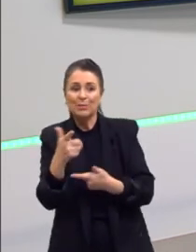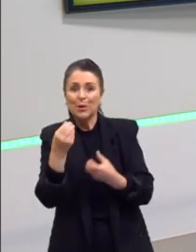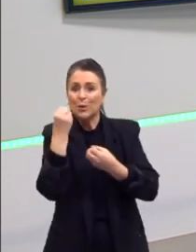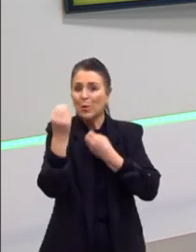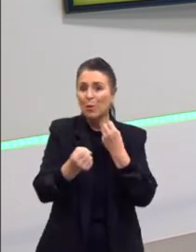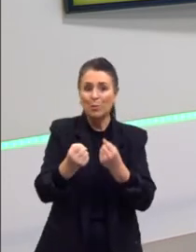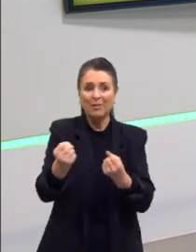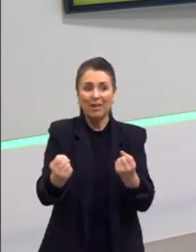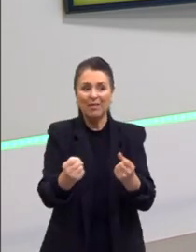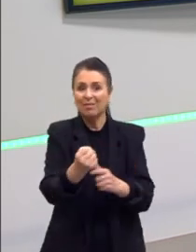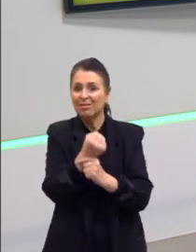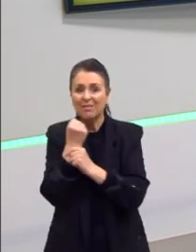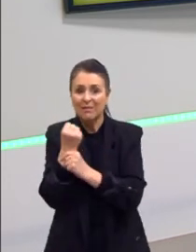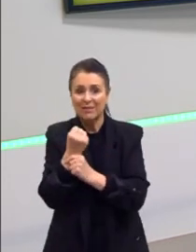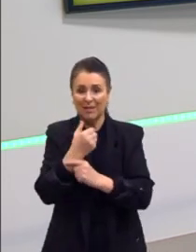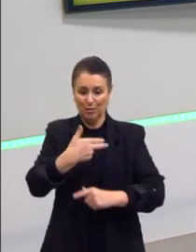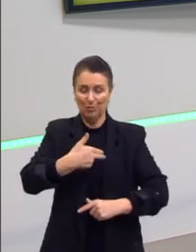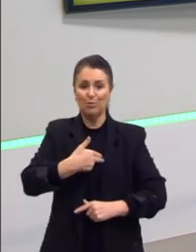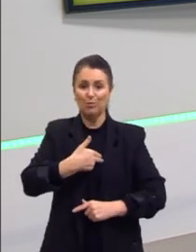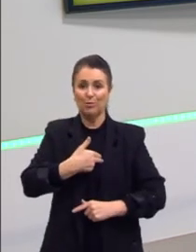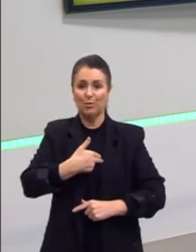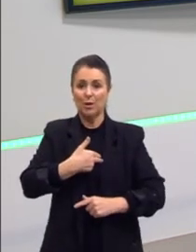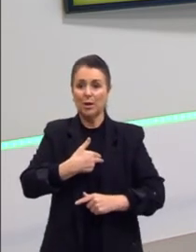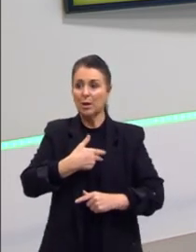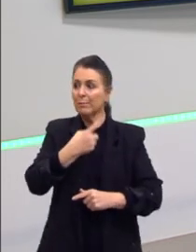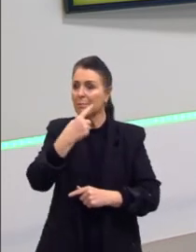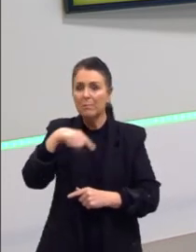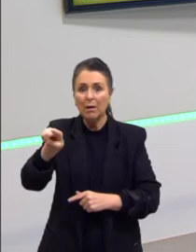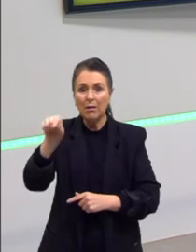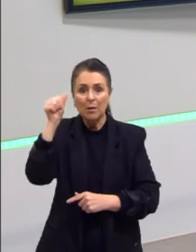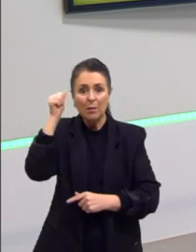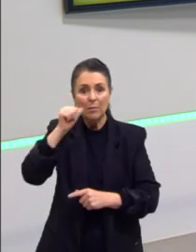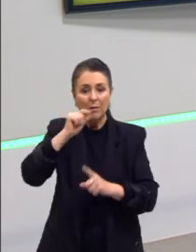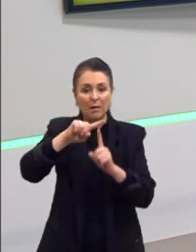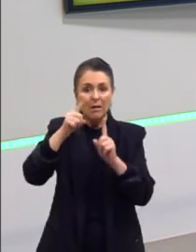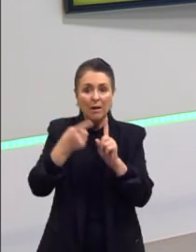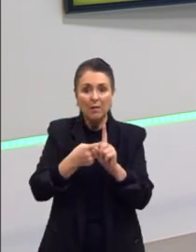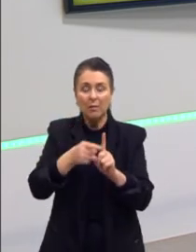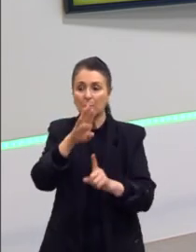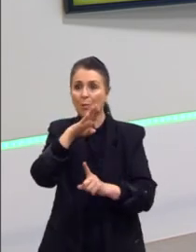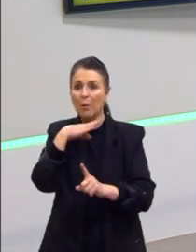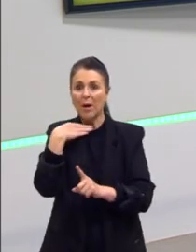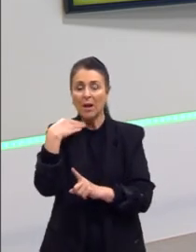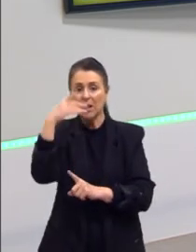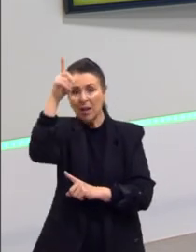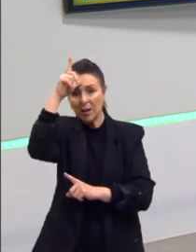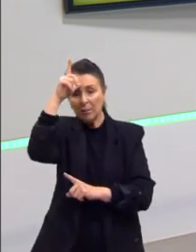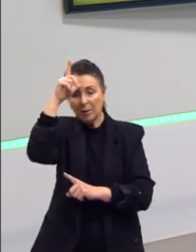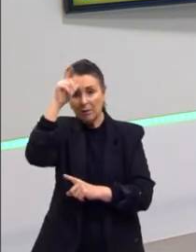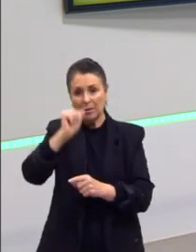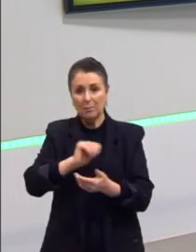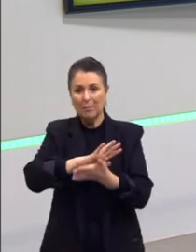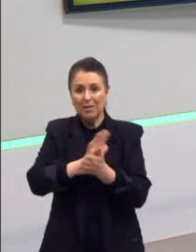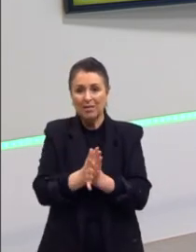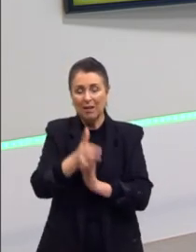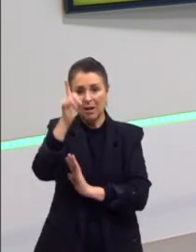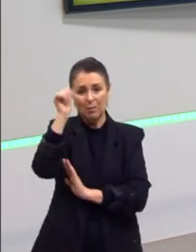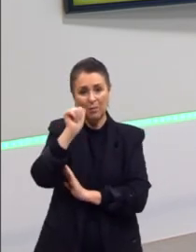atitudes dele, que ele extradita uma mulher, então, grávida para ser morta pelos nazistas, algo que me parece aí